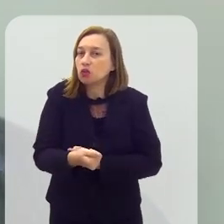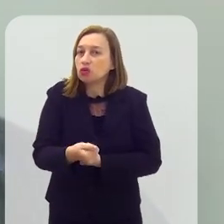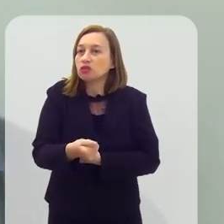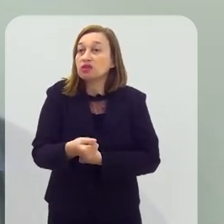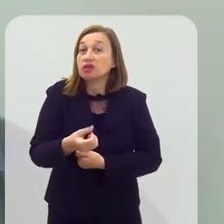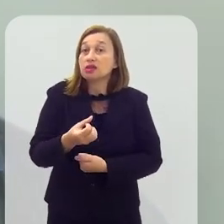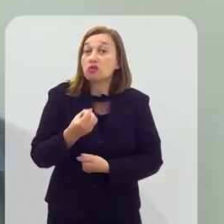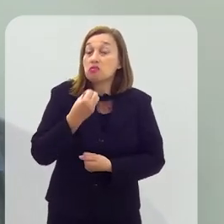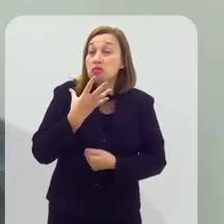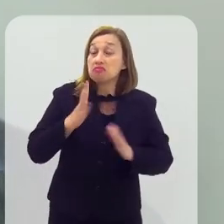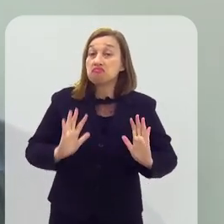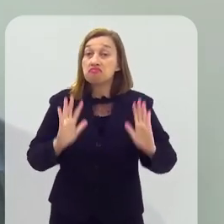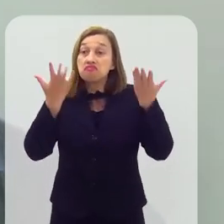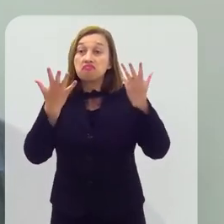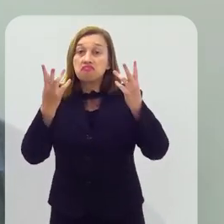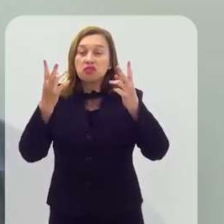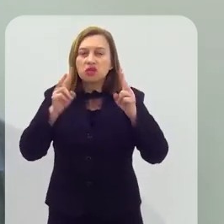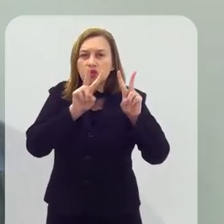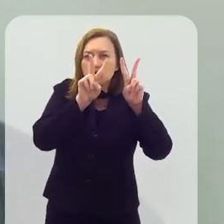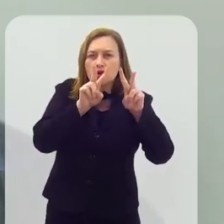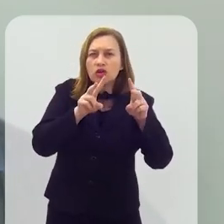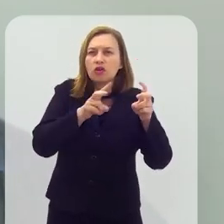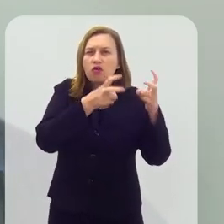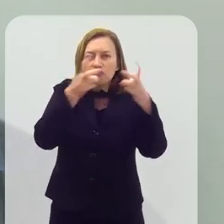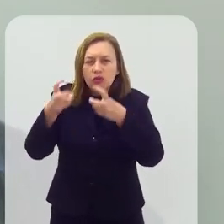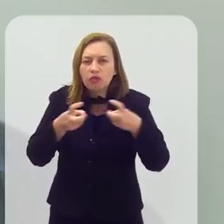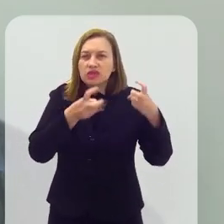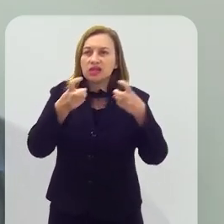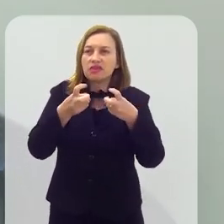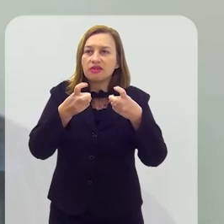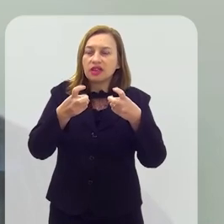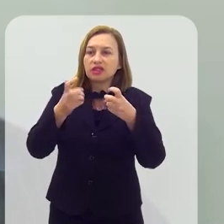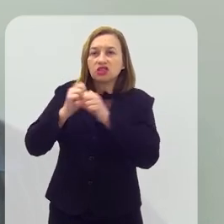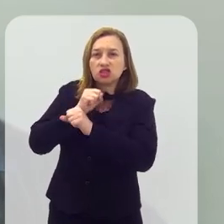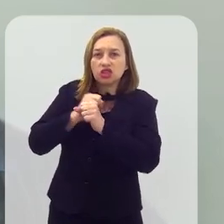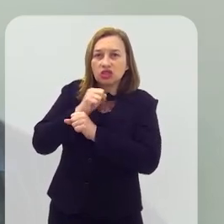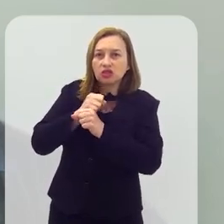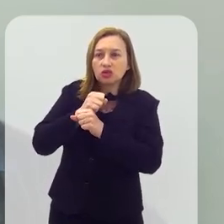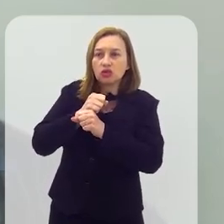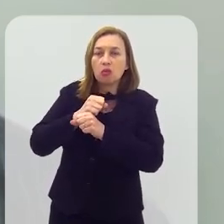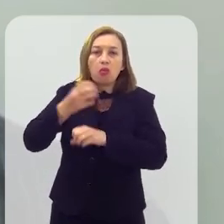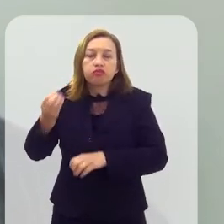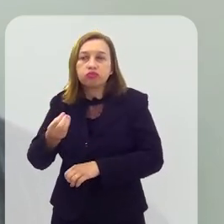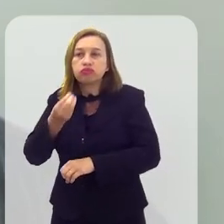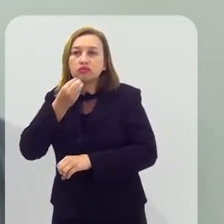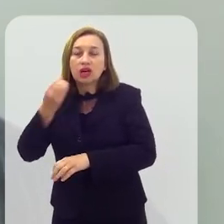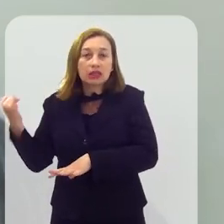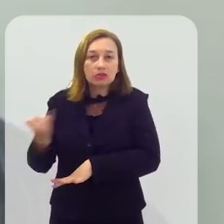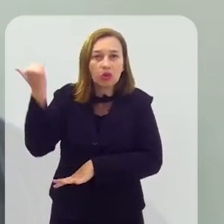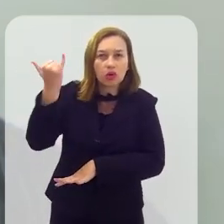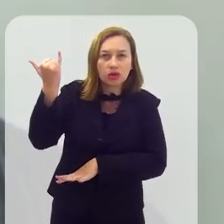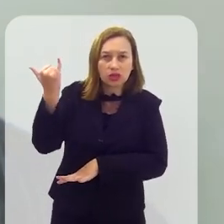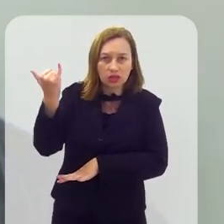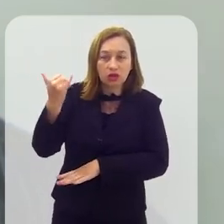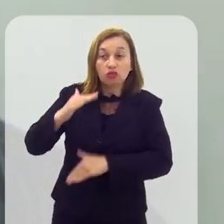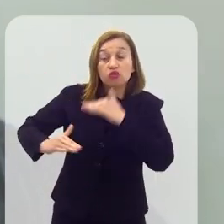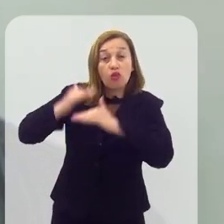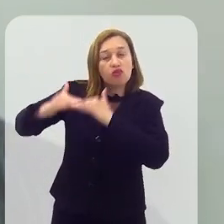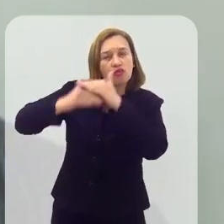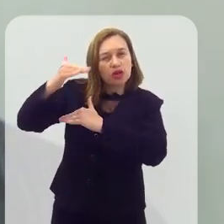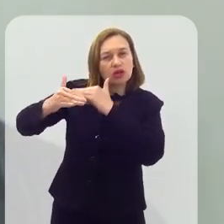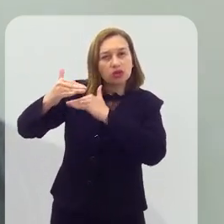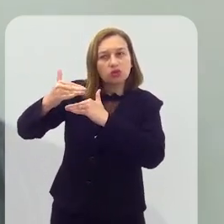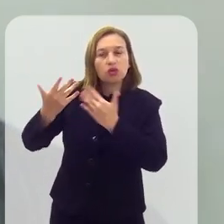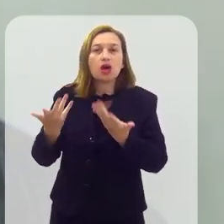Eu acho que ele vai ser um evento que vai ser olhado daqui a alguns anos como um divisor de águas, porque ele tem uma relevância